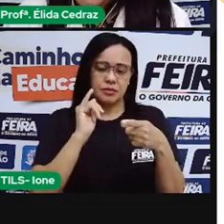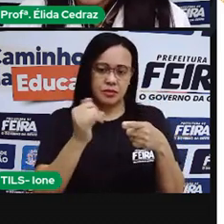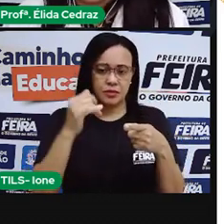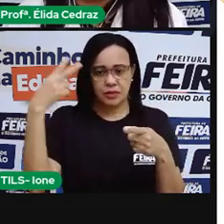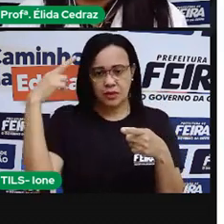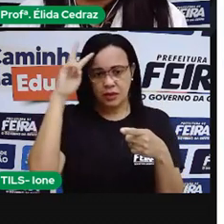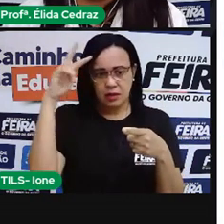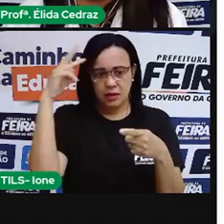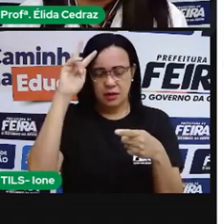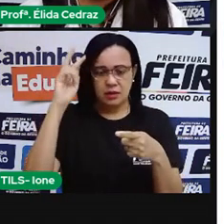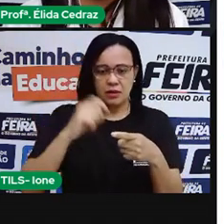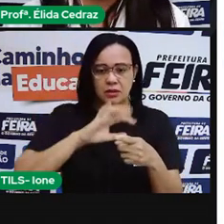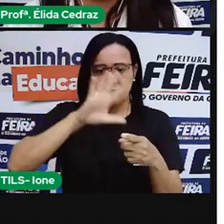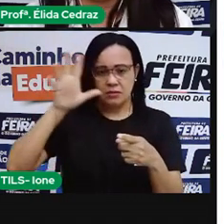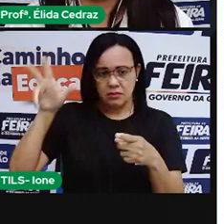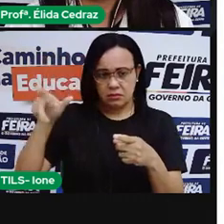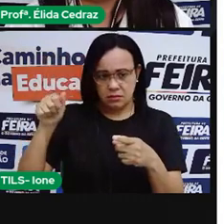estrelas.